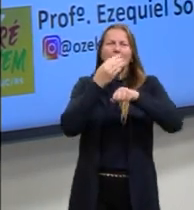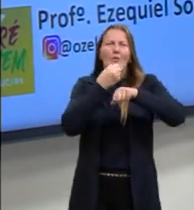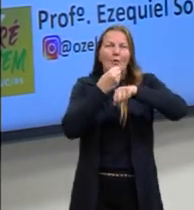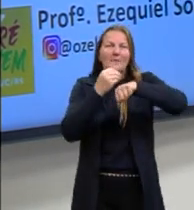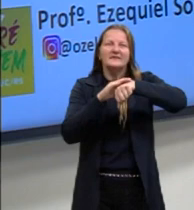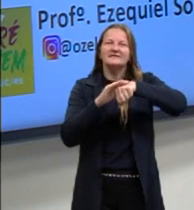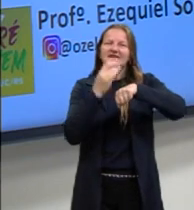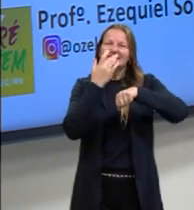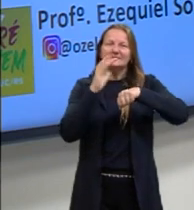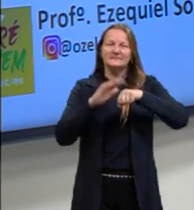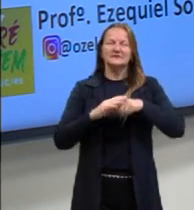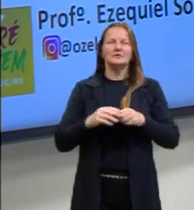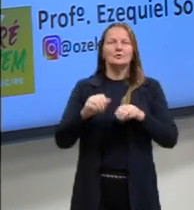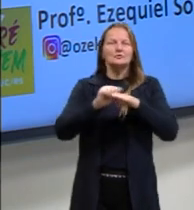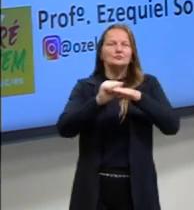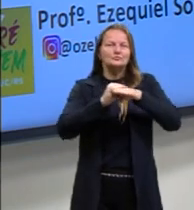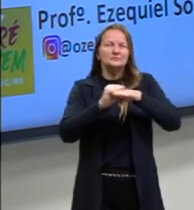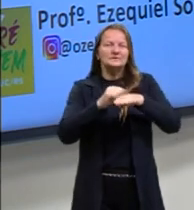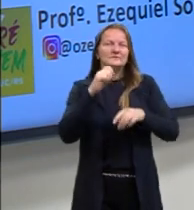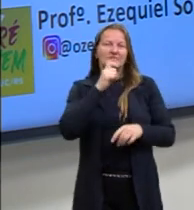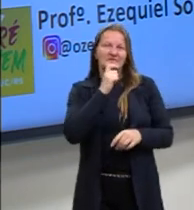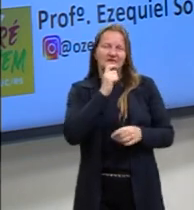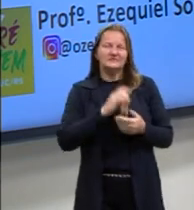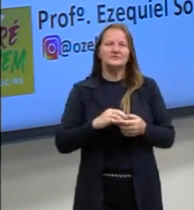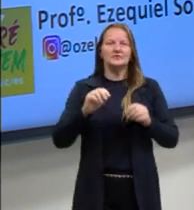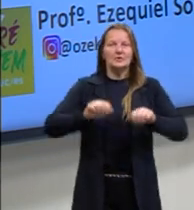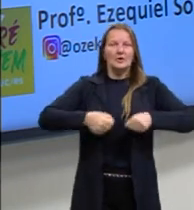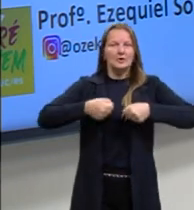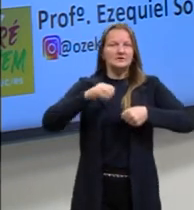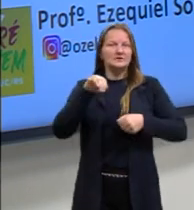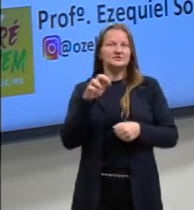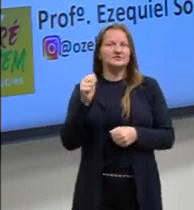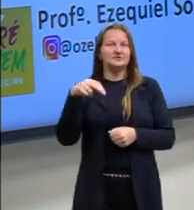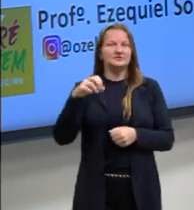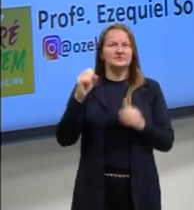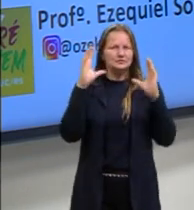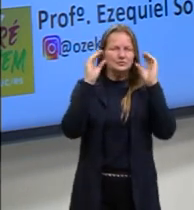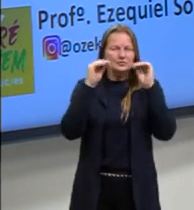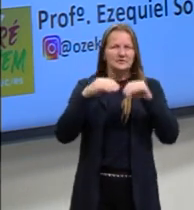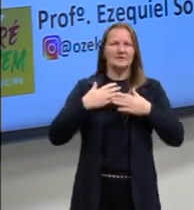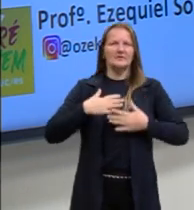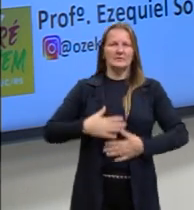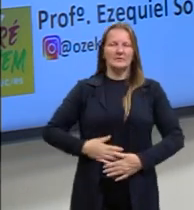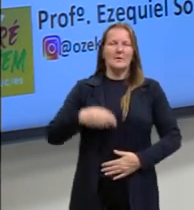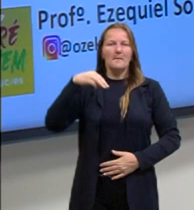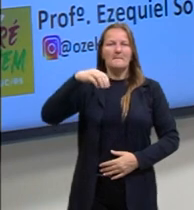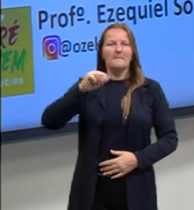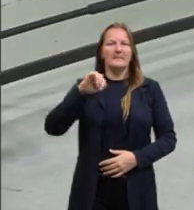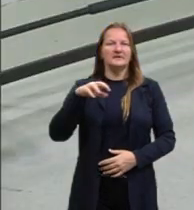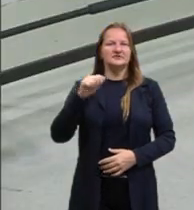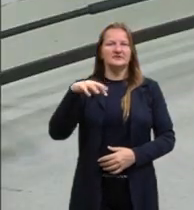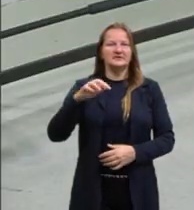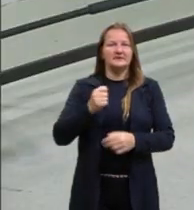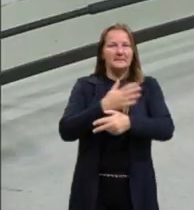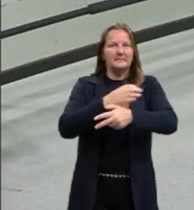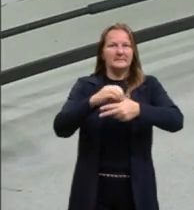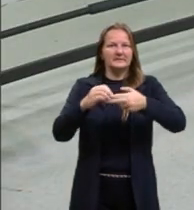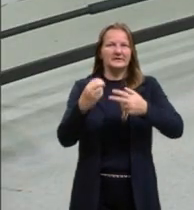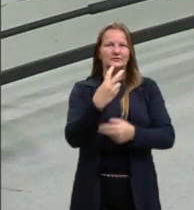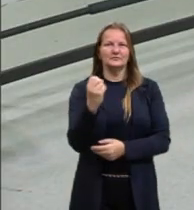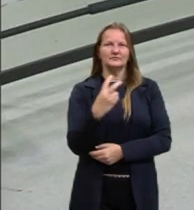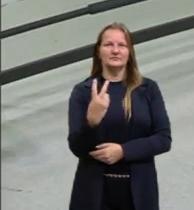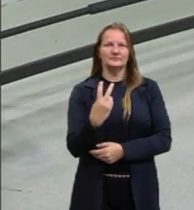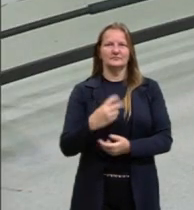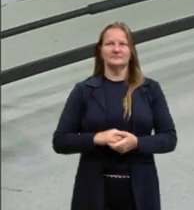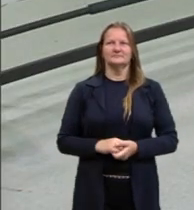um tênis na cor verde, uma calça jeans escura, uma camiseta na cor magenta do Projeto Prena em 2022,